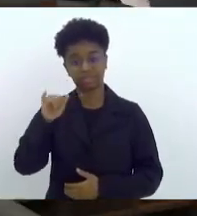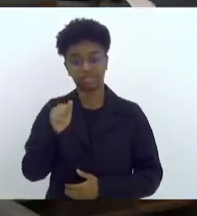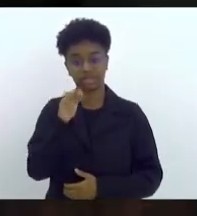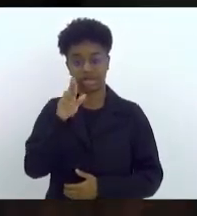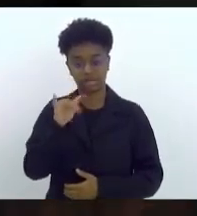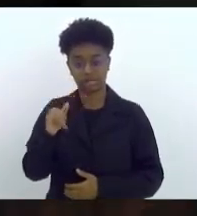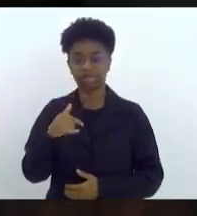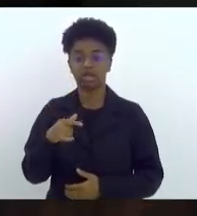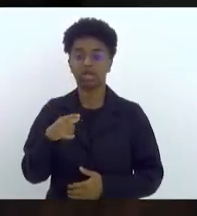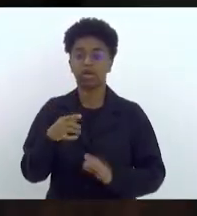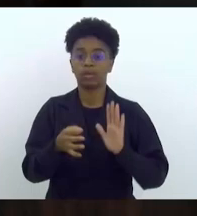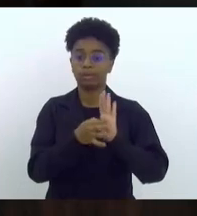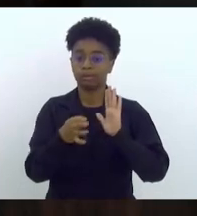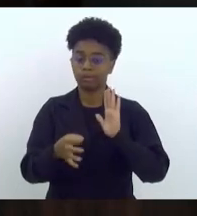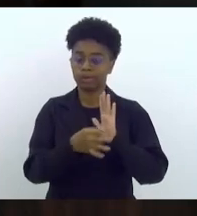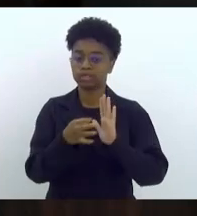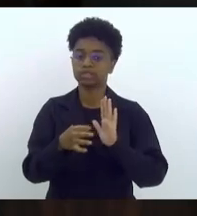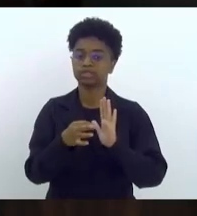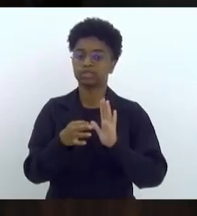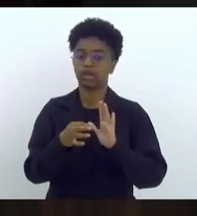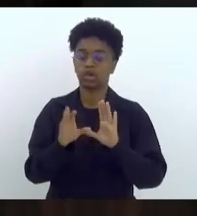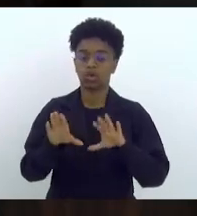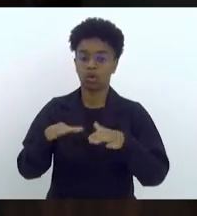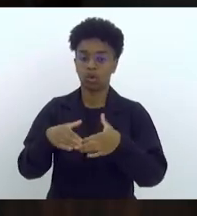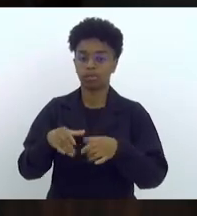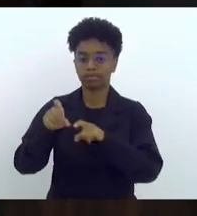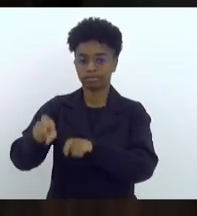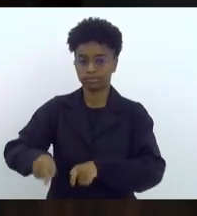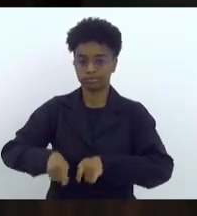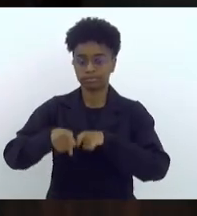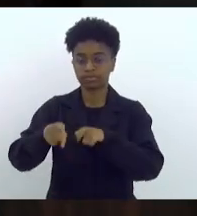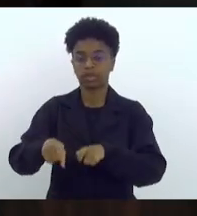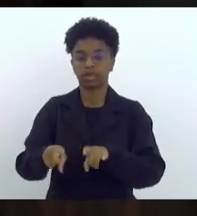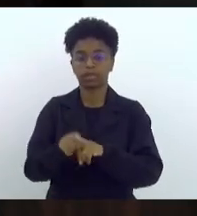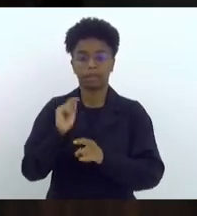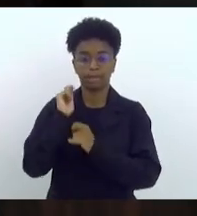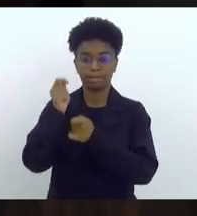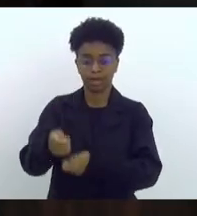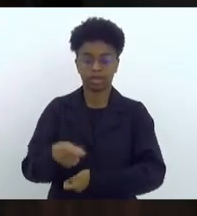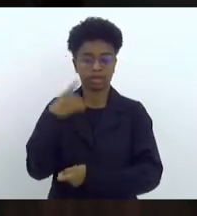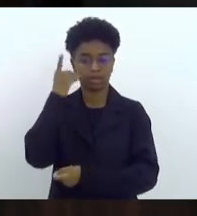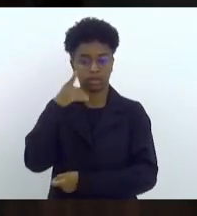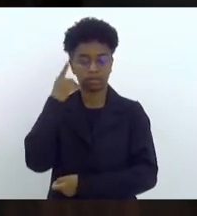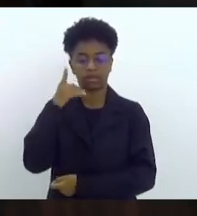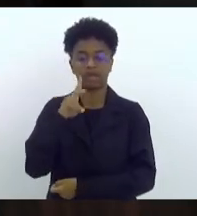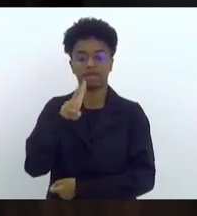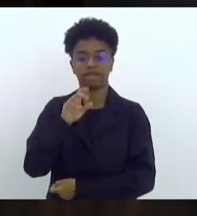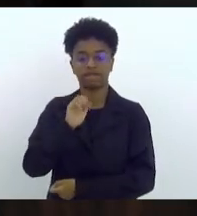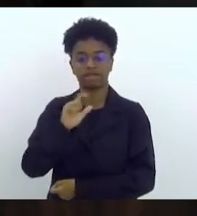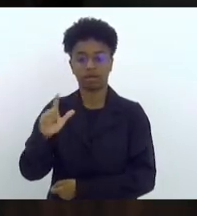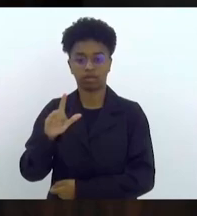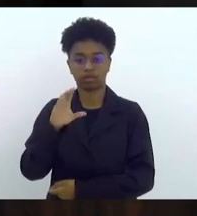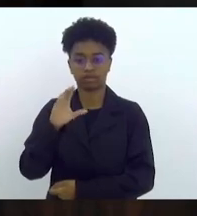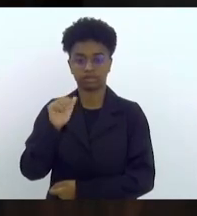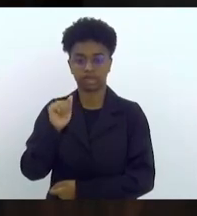pela Comissão de Agricultura, Pecuária e Políticas Rural, Agrário e Pesqueira. Deputado, o presidente Val Seaza.